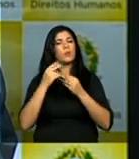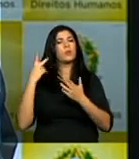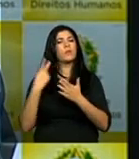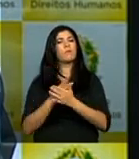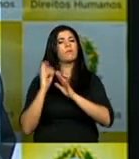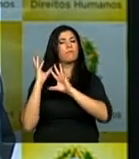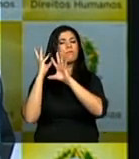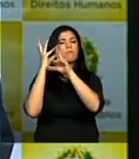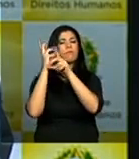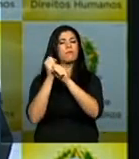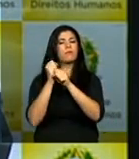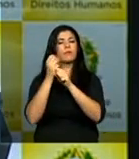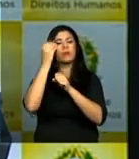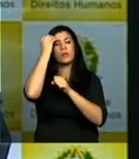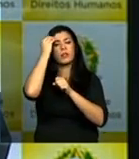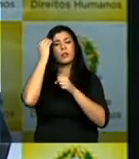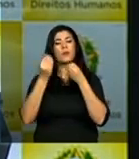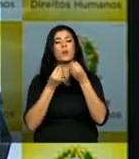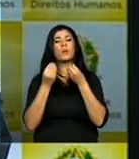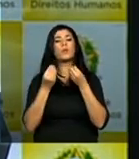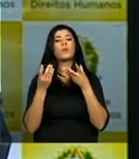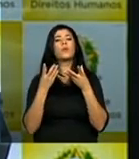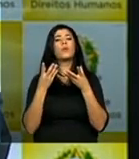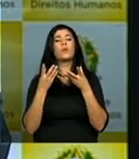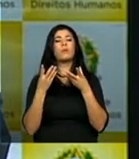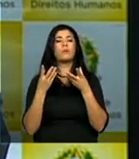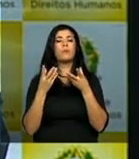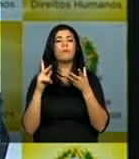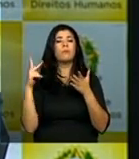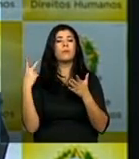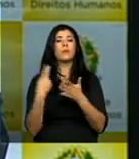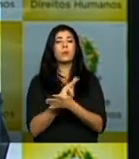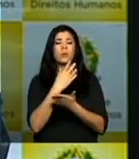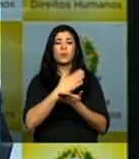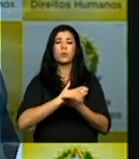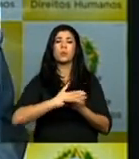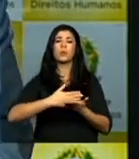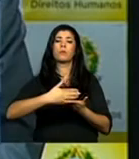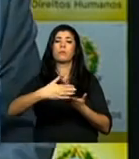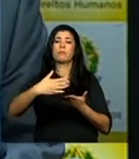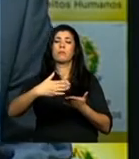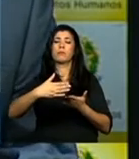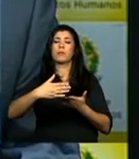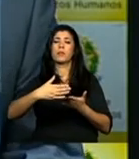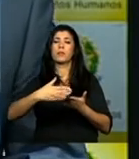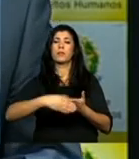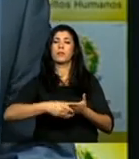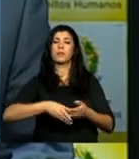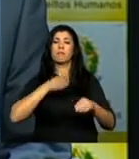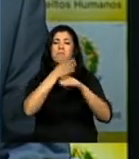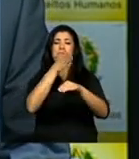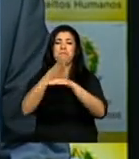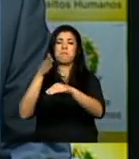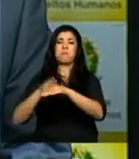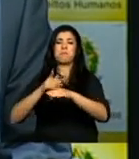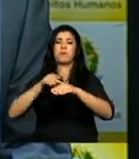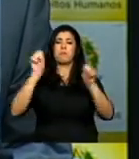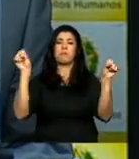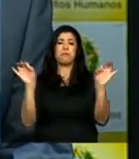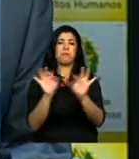e entender como ela ensejou violações dos direitos e, sobretudo,